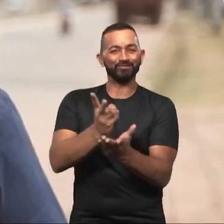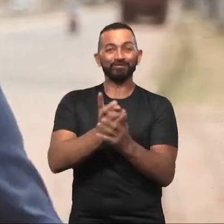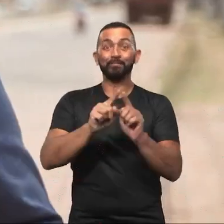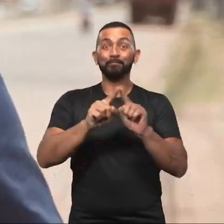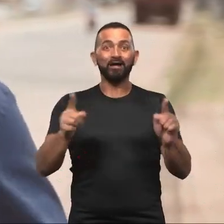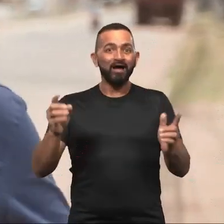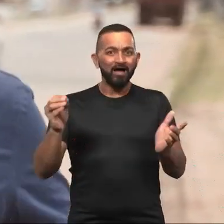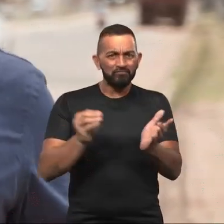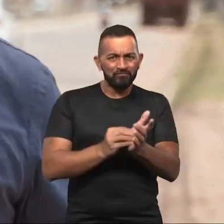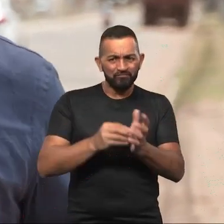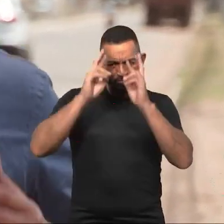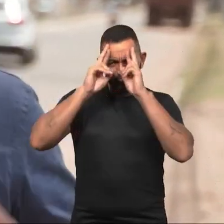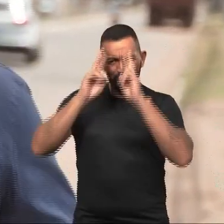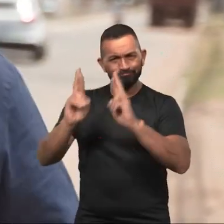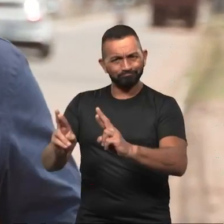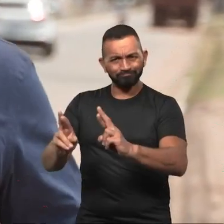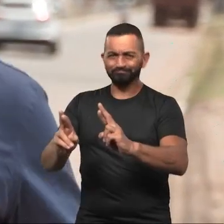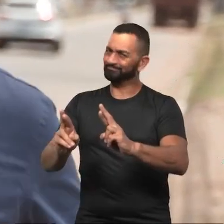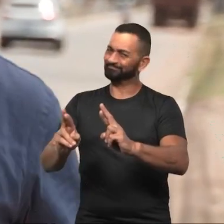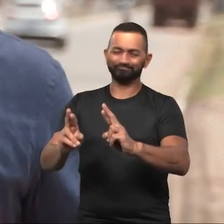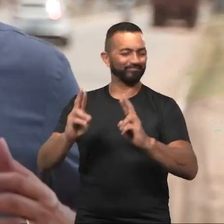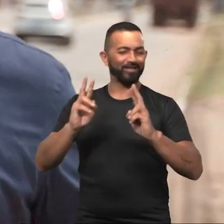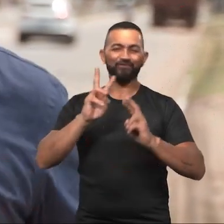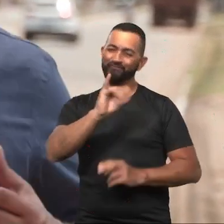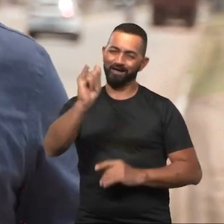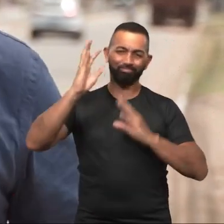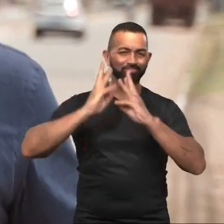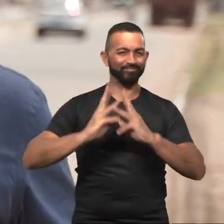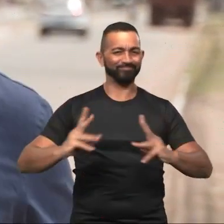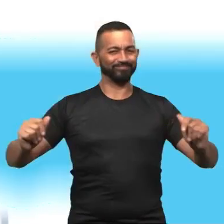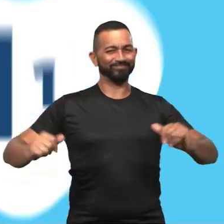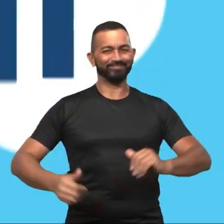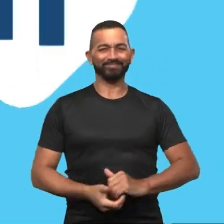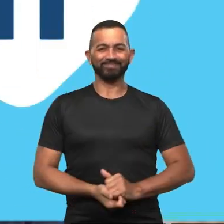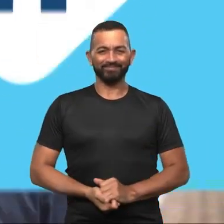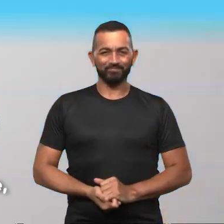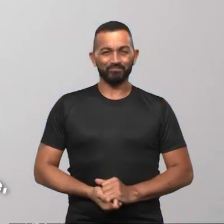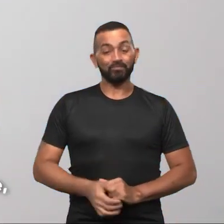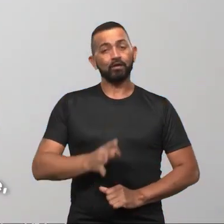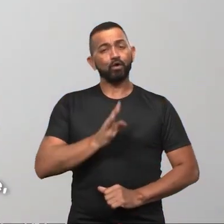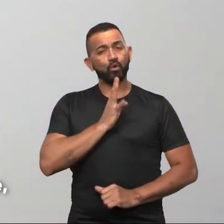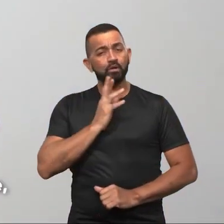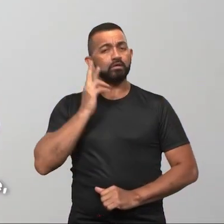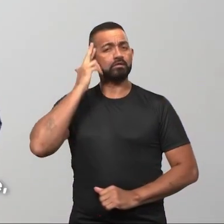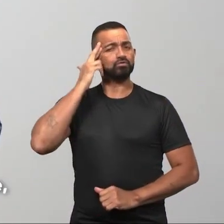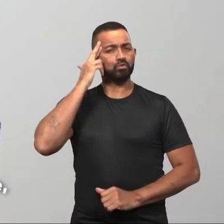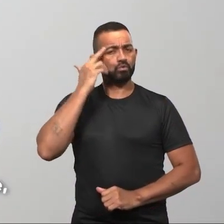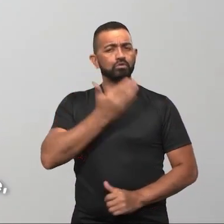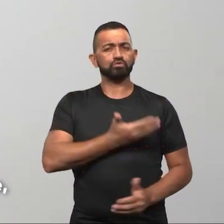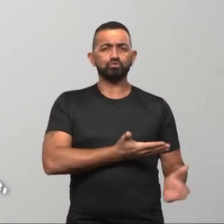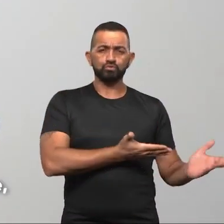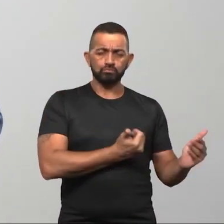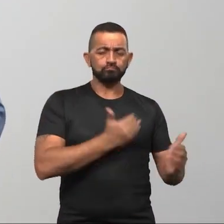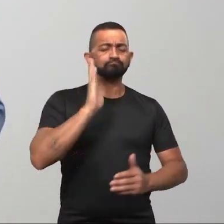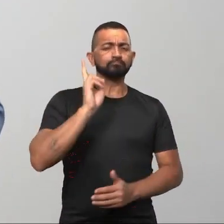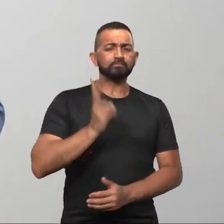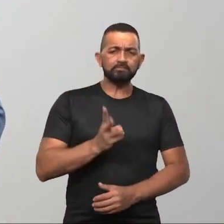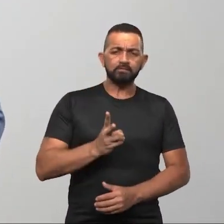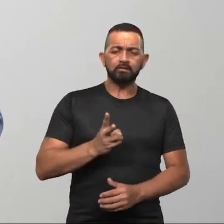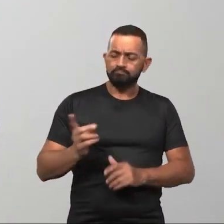vai continuar. Mas a falta de respeito com a população vai acabar. Conheço o Rildo desde adolescente.